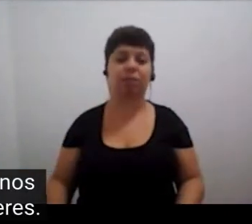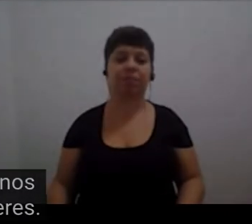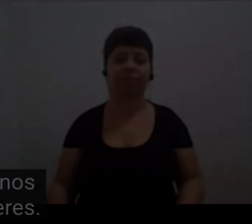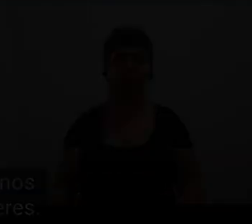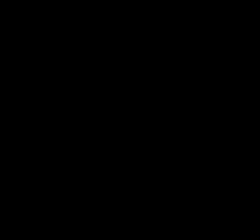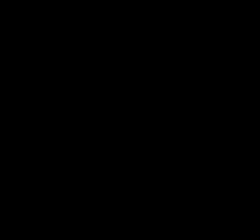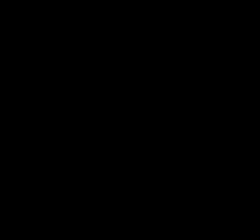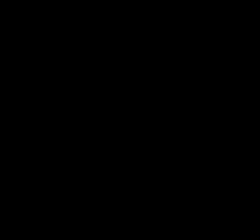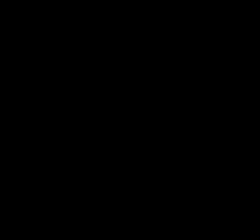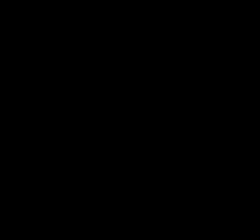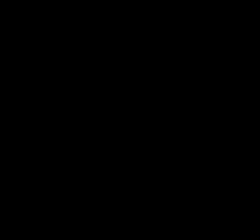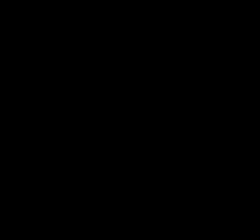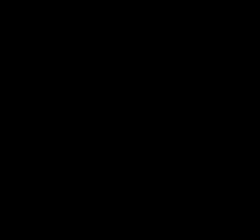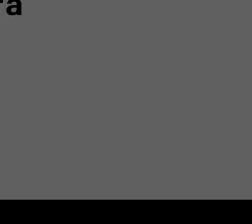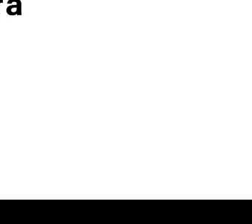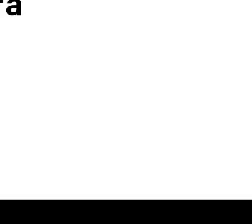de mulheres.